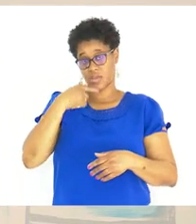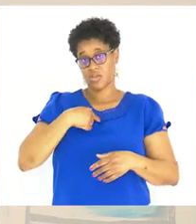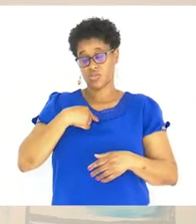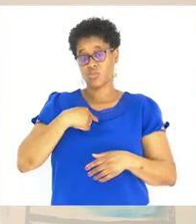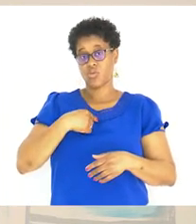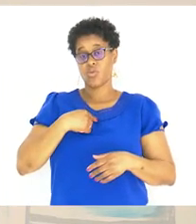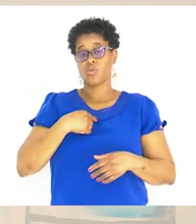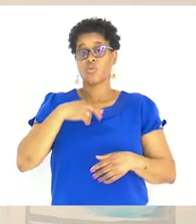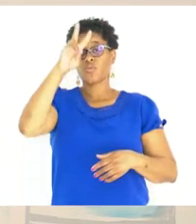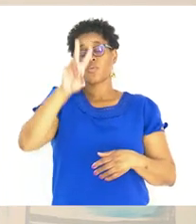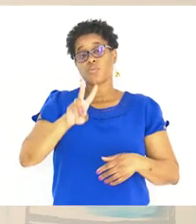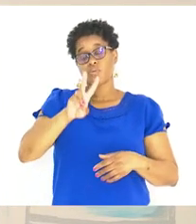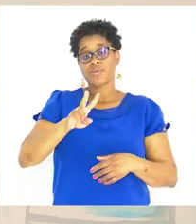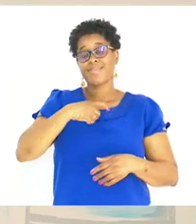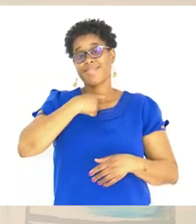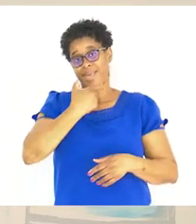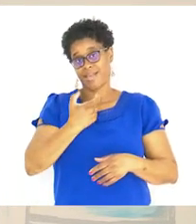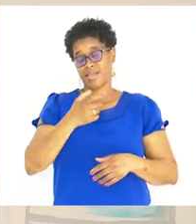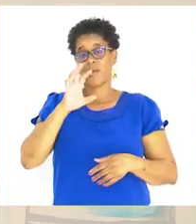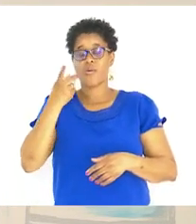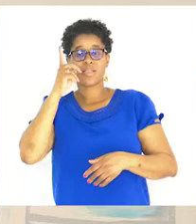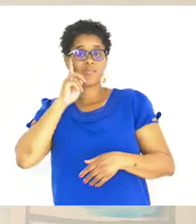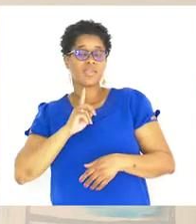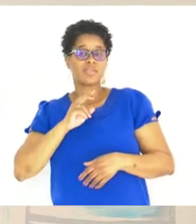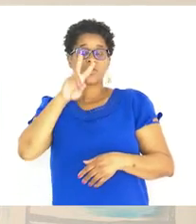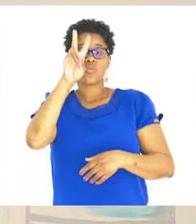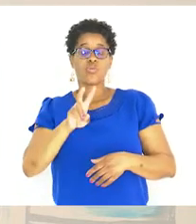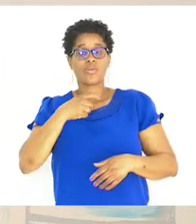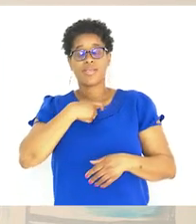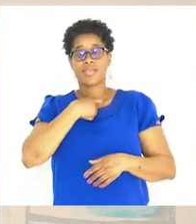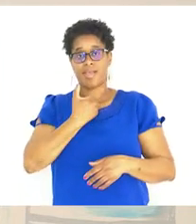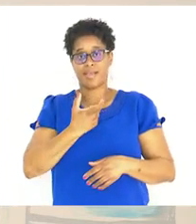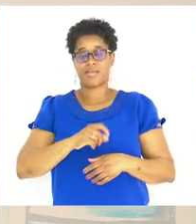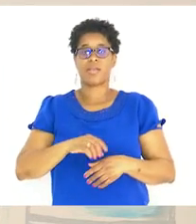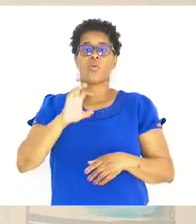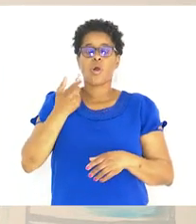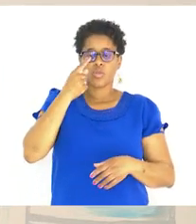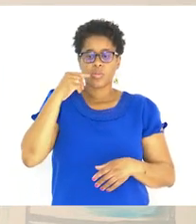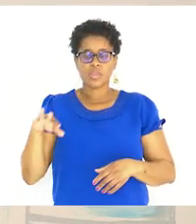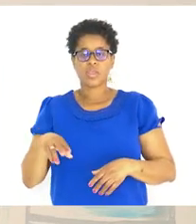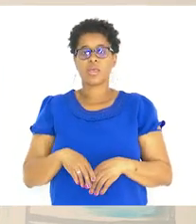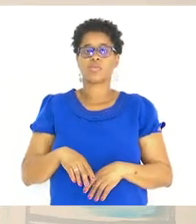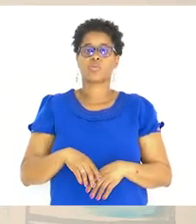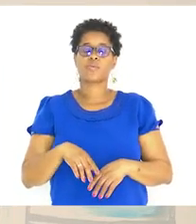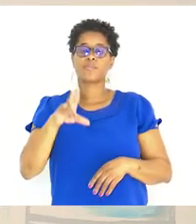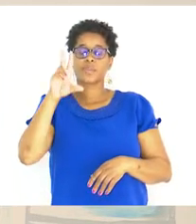Bisneta Quando é uma menina Eu sou bisneta Quando se trata de um menino Bisneto